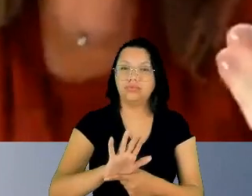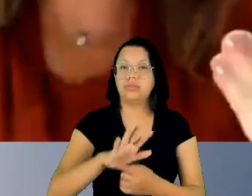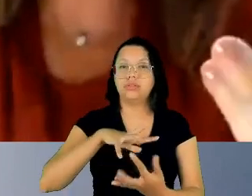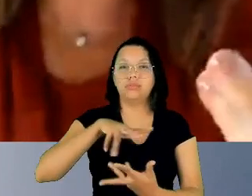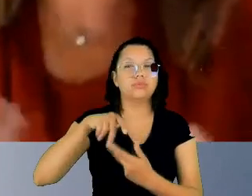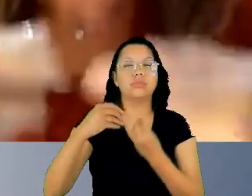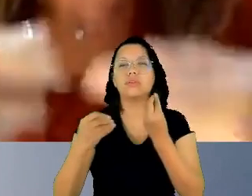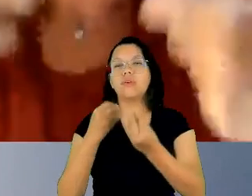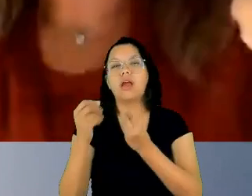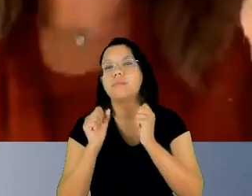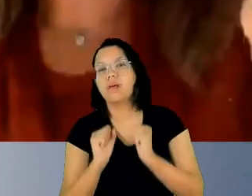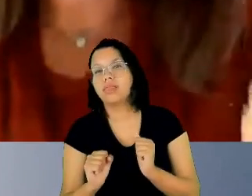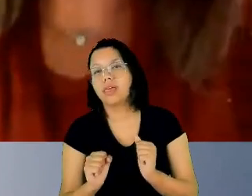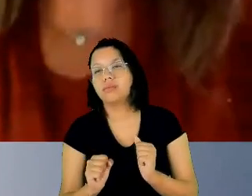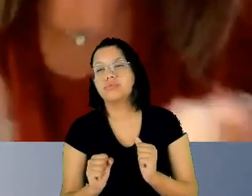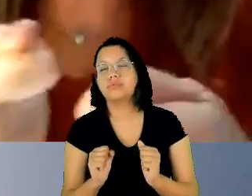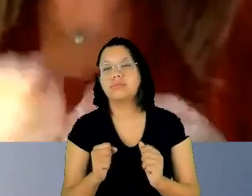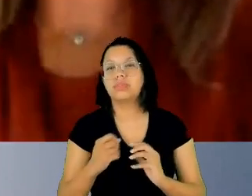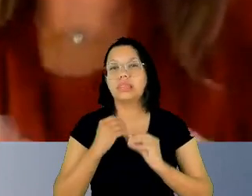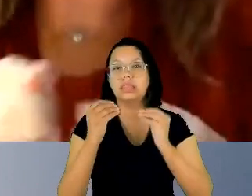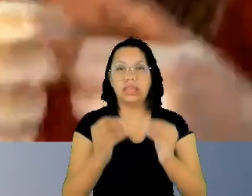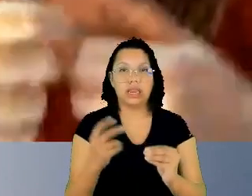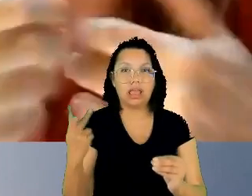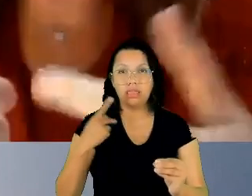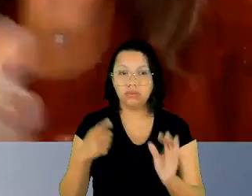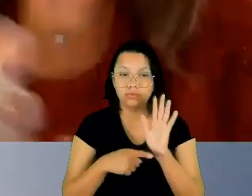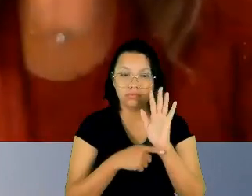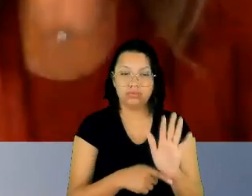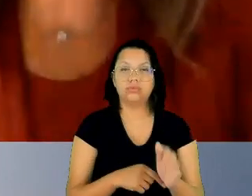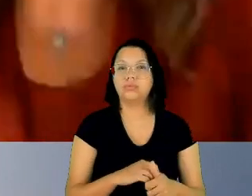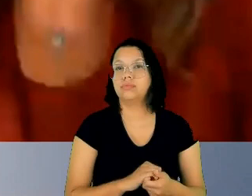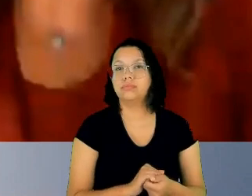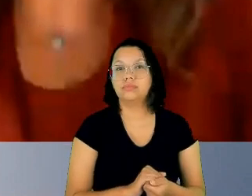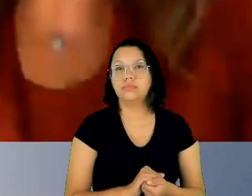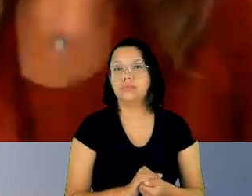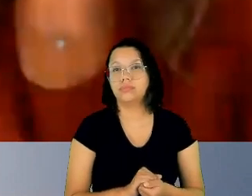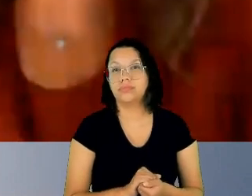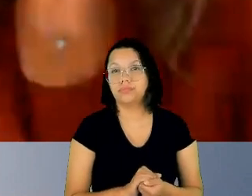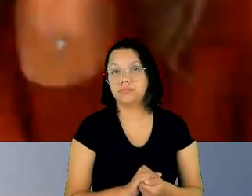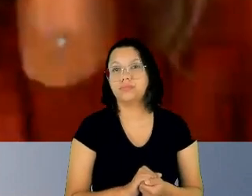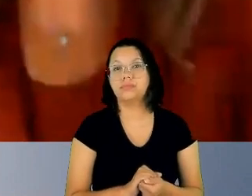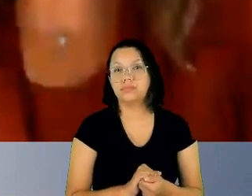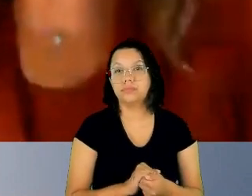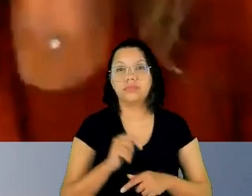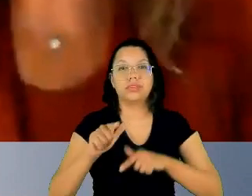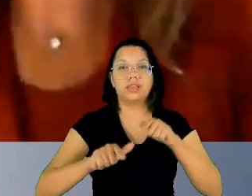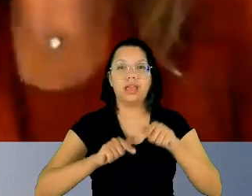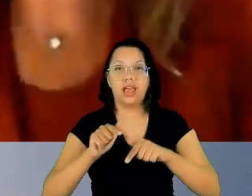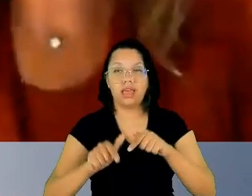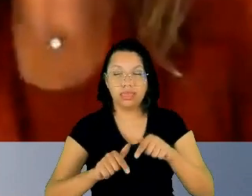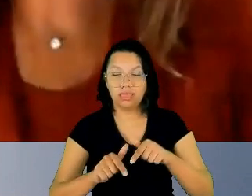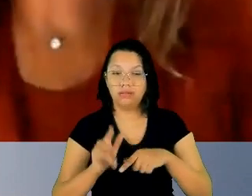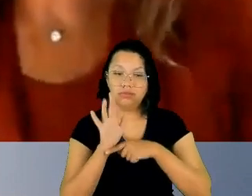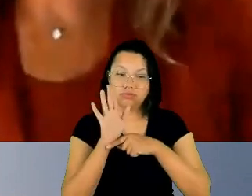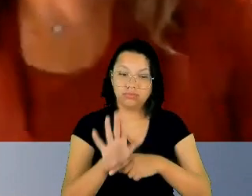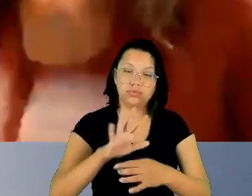nossa contribuição servindo ao mundo acho que esse é propósito muito obrigada